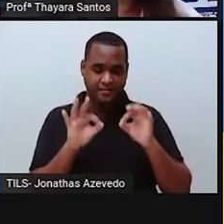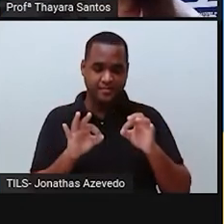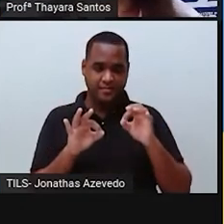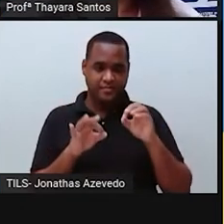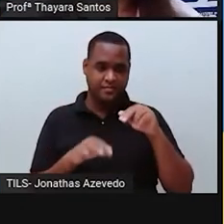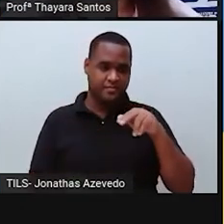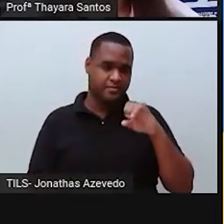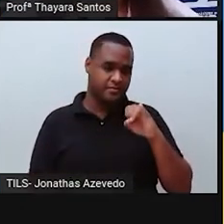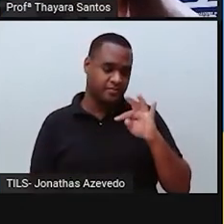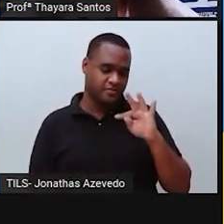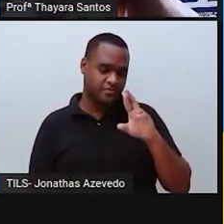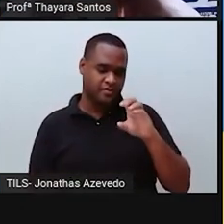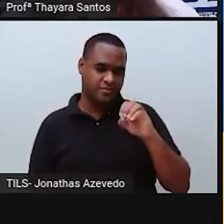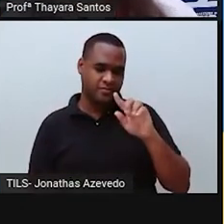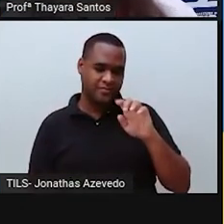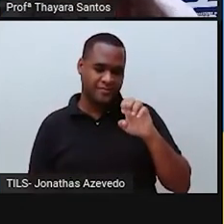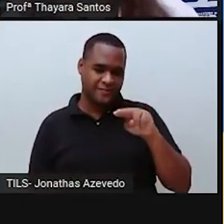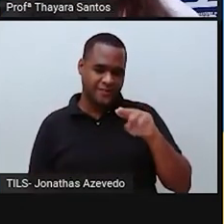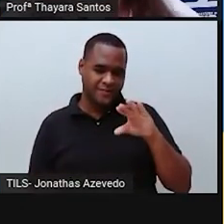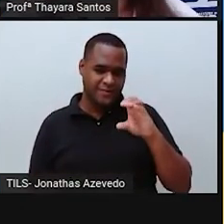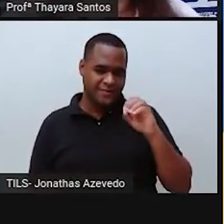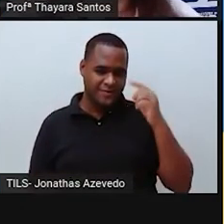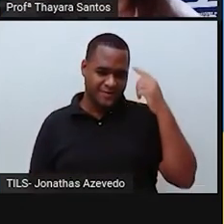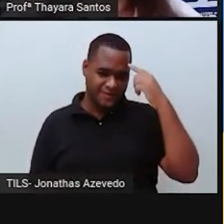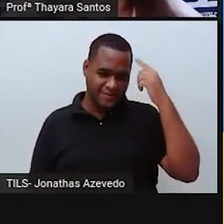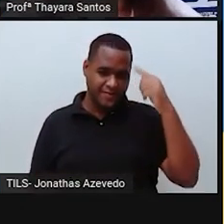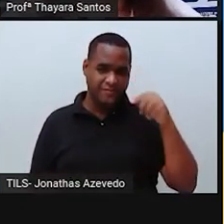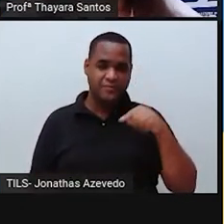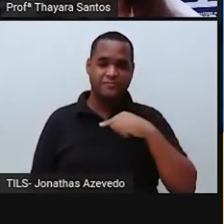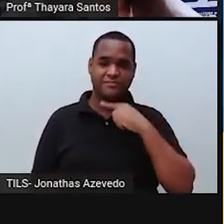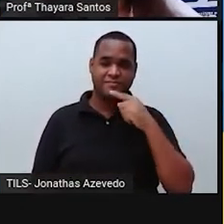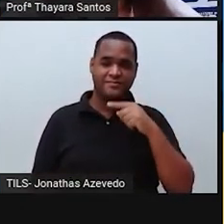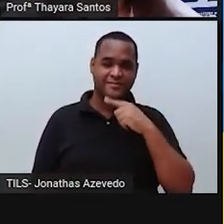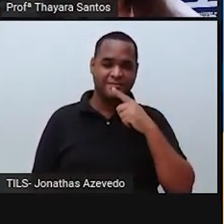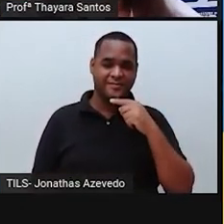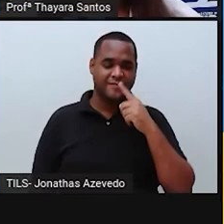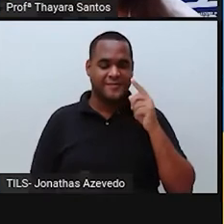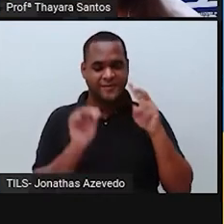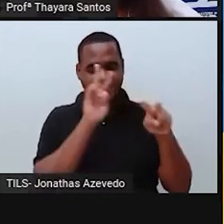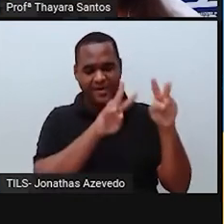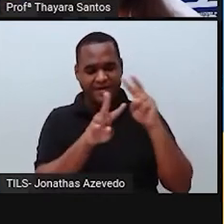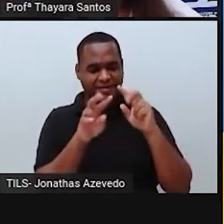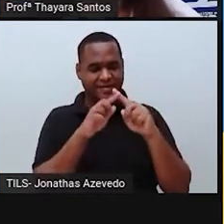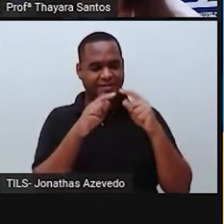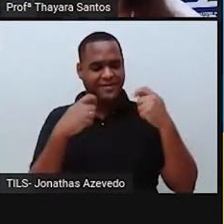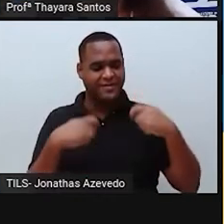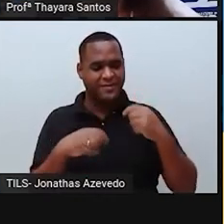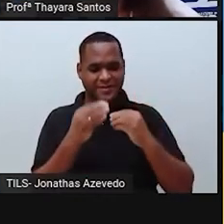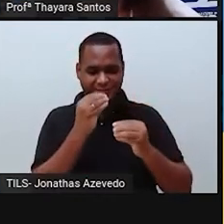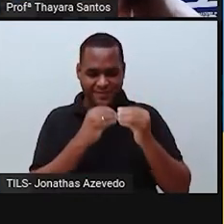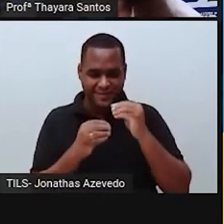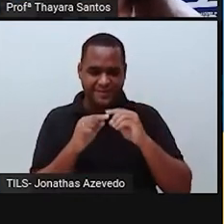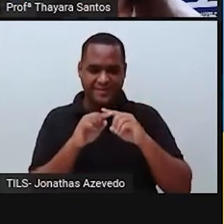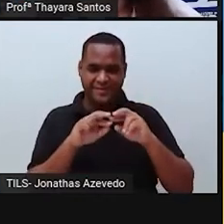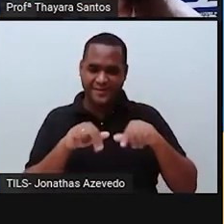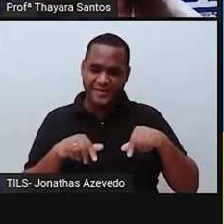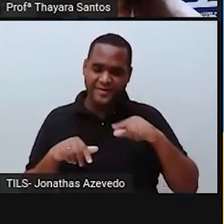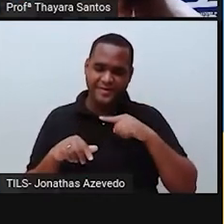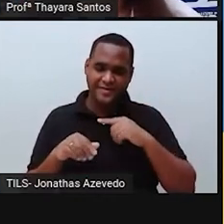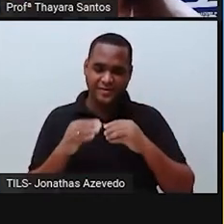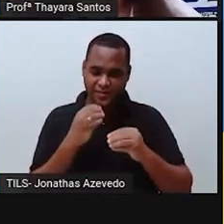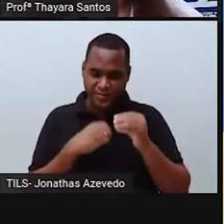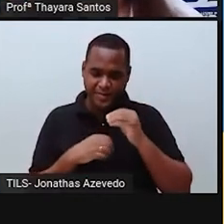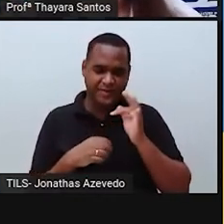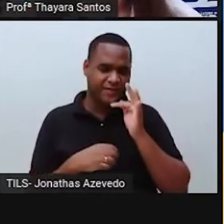nitrogênio, embora a gente não consiga tirar esse nitrogênio direto do ar. A gente precisa se alimentar de recursos vegetais, Comer